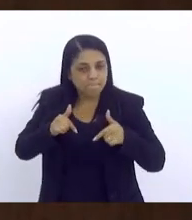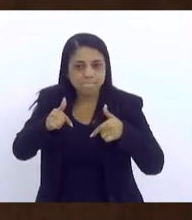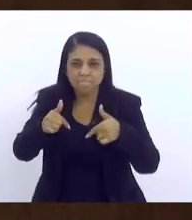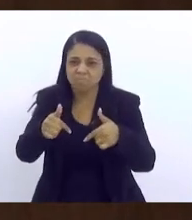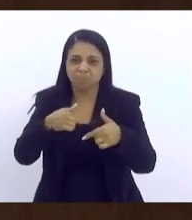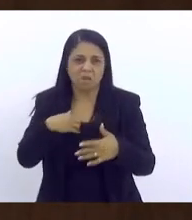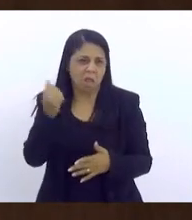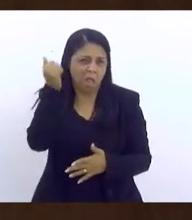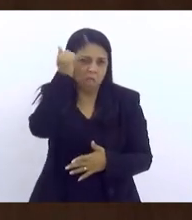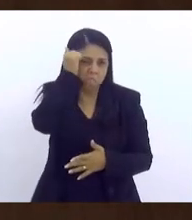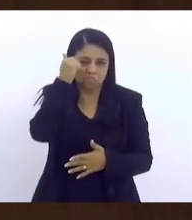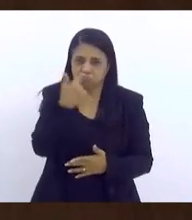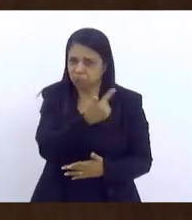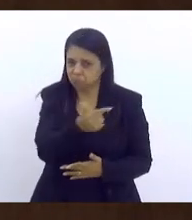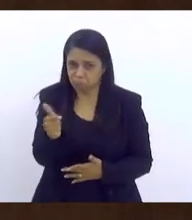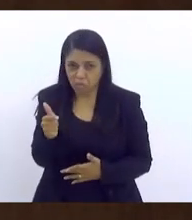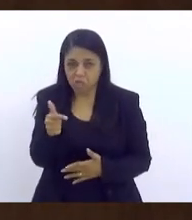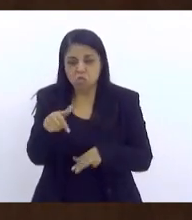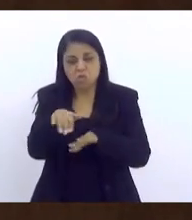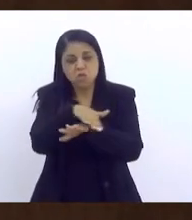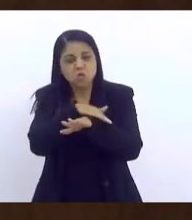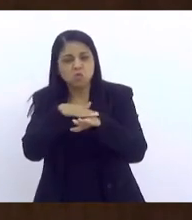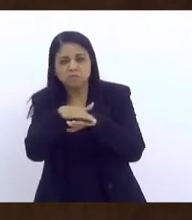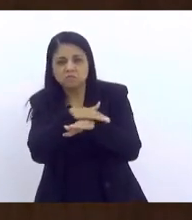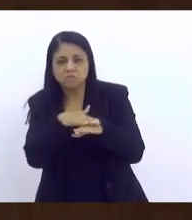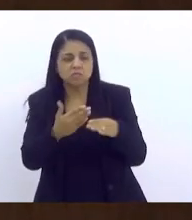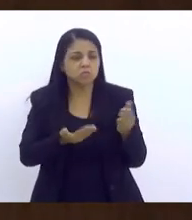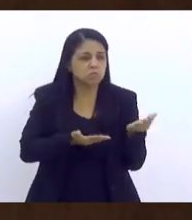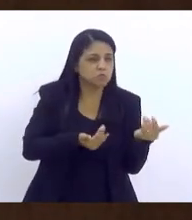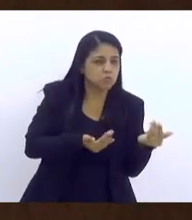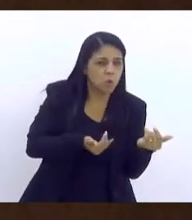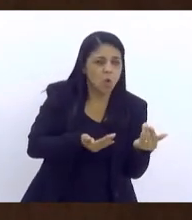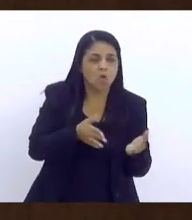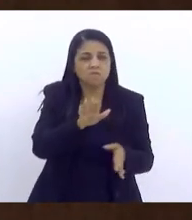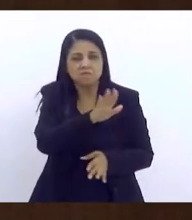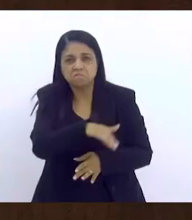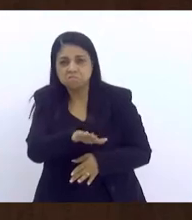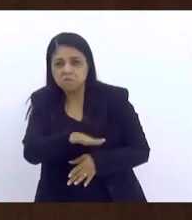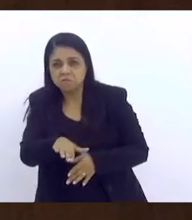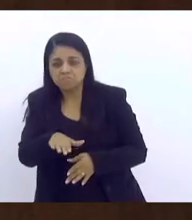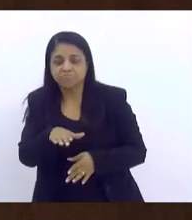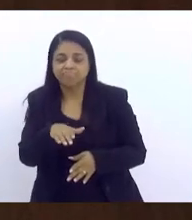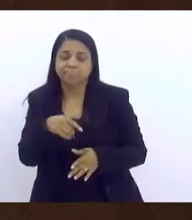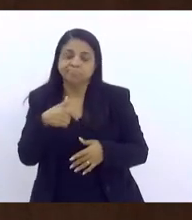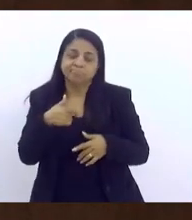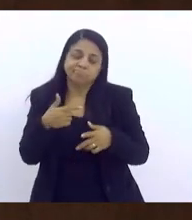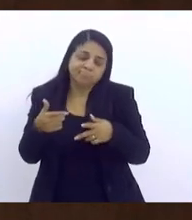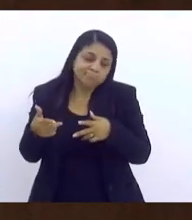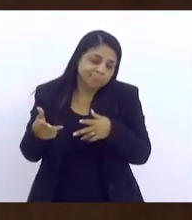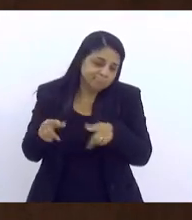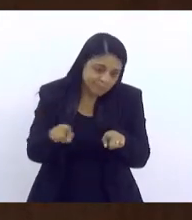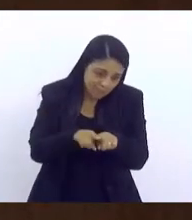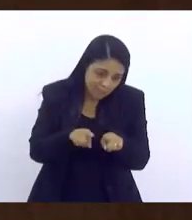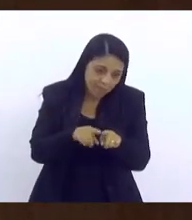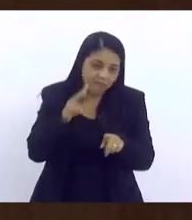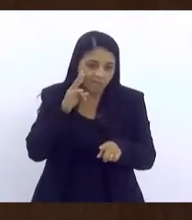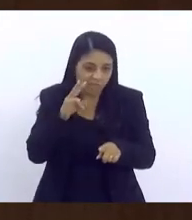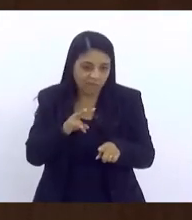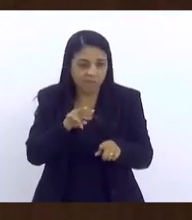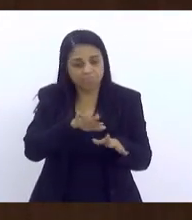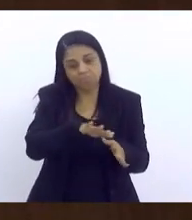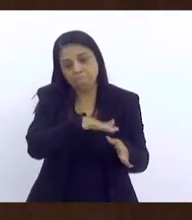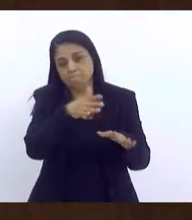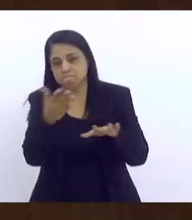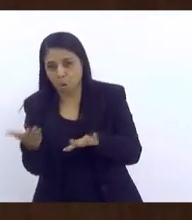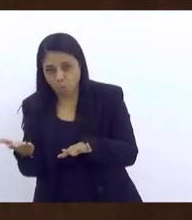tenho arrependimento. Conversei com muitos adolescentes, muitas crianças, e vi alguns morrerem, infelizmente. E vi também, e tenho